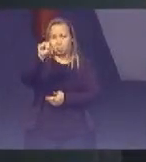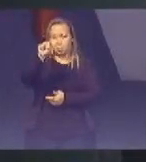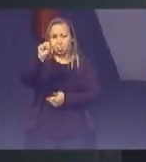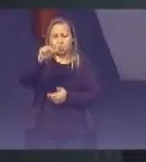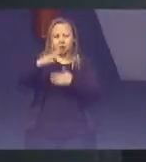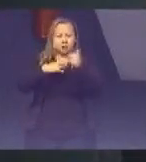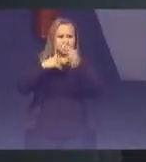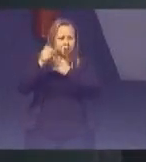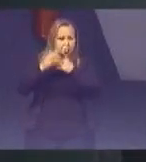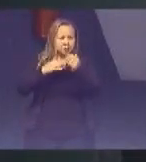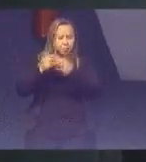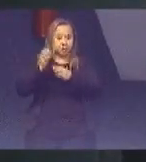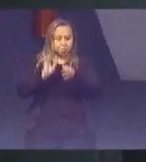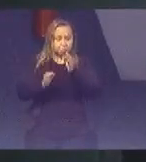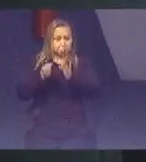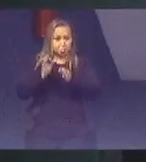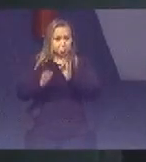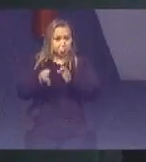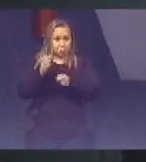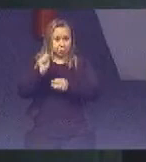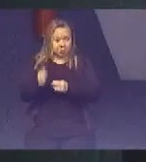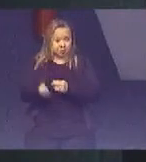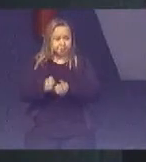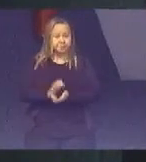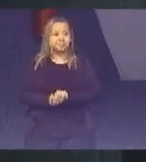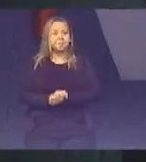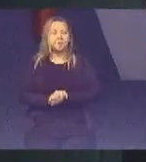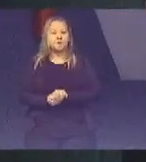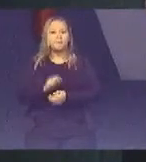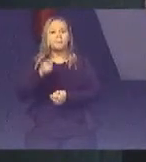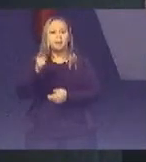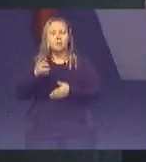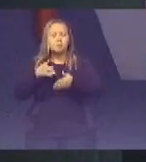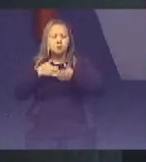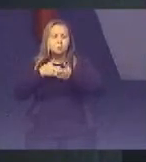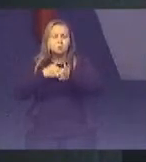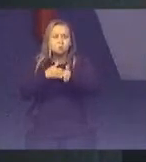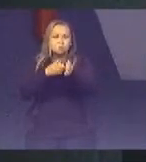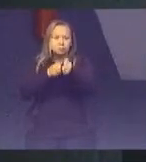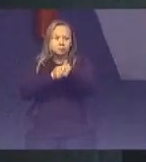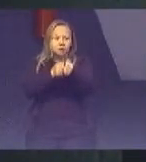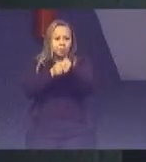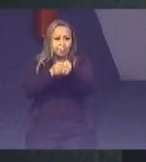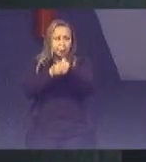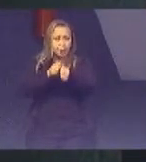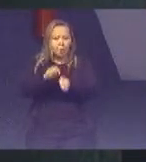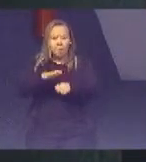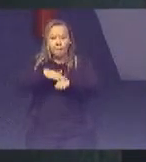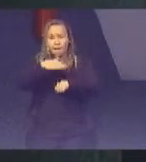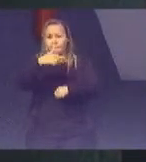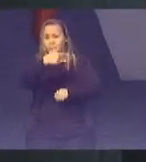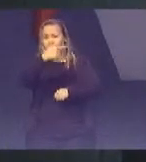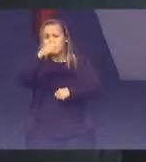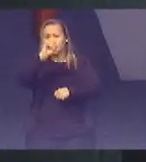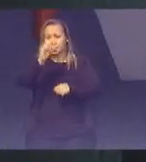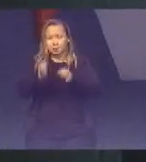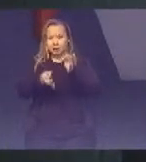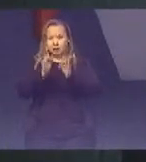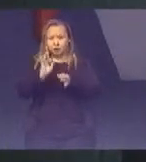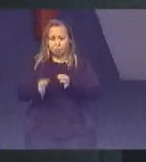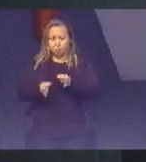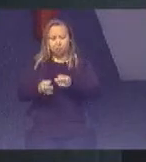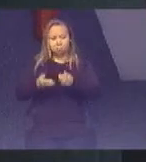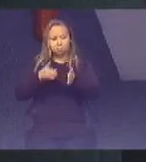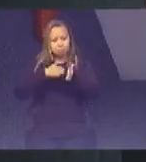práticas Dos tribunais Então Eles nos encaminharam Acho que mais de 70 tribunais Encaminharam as boas